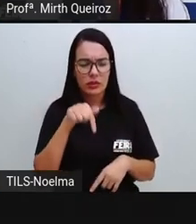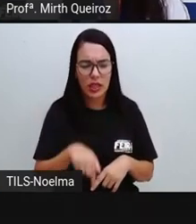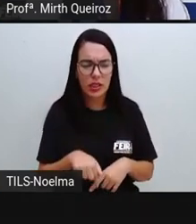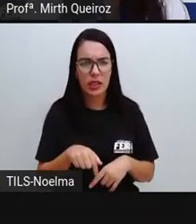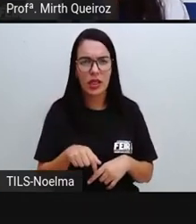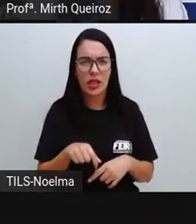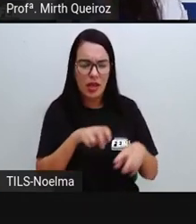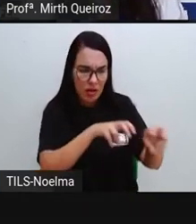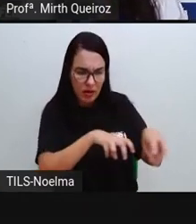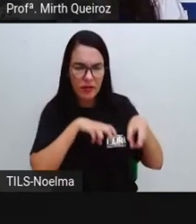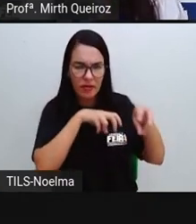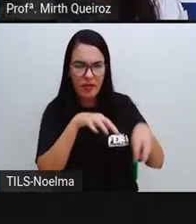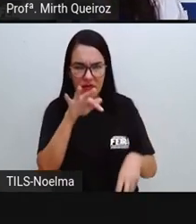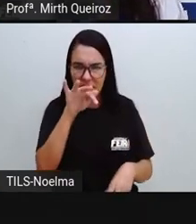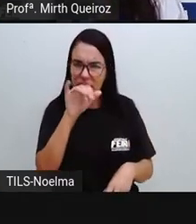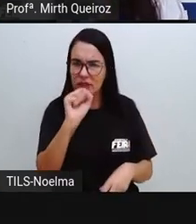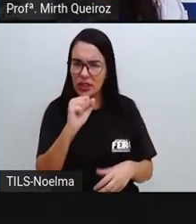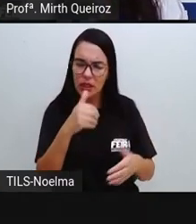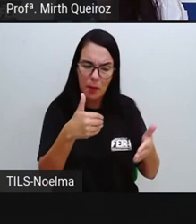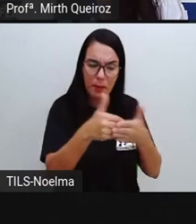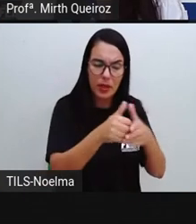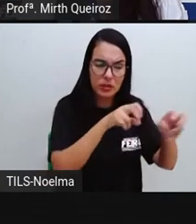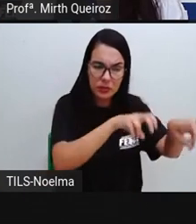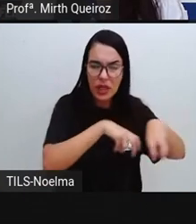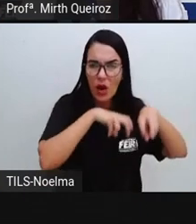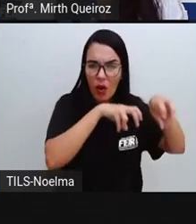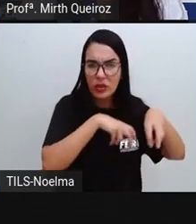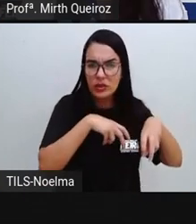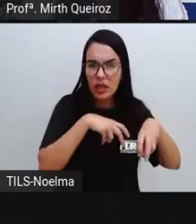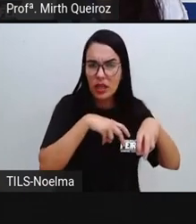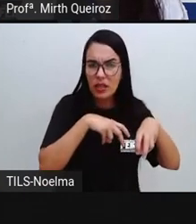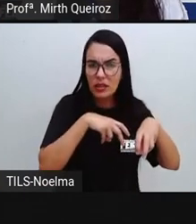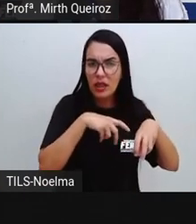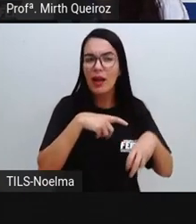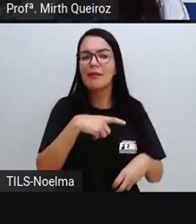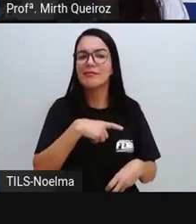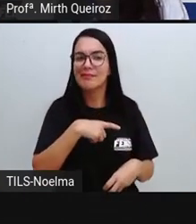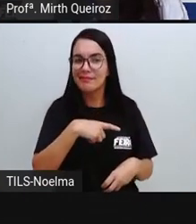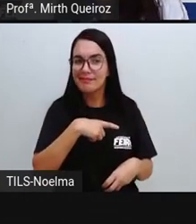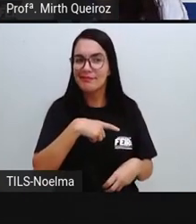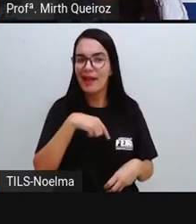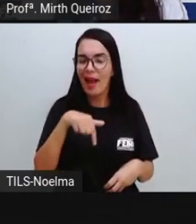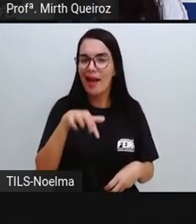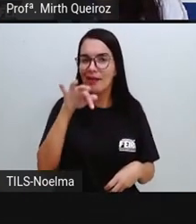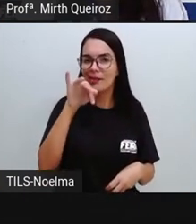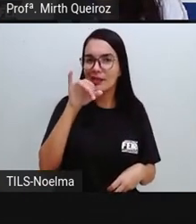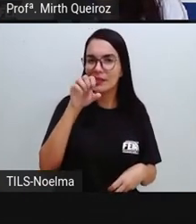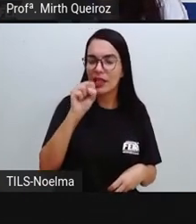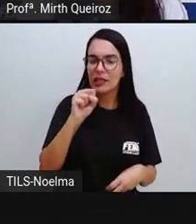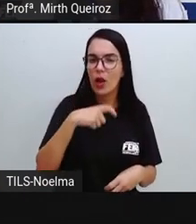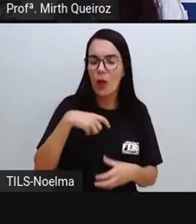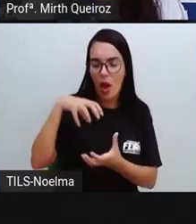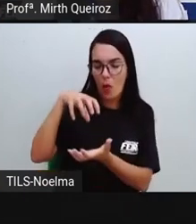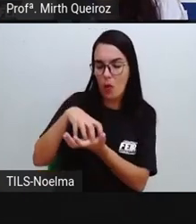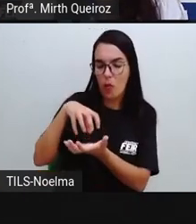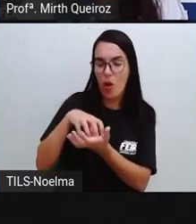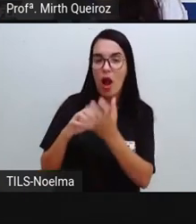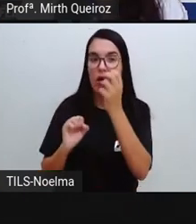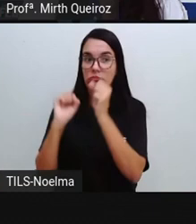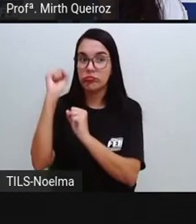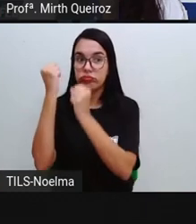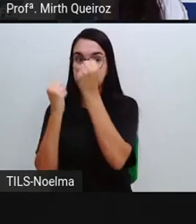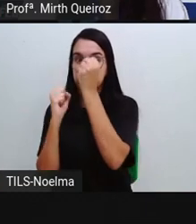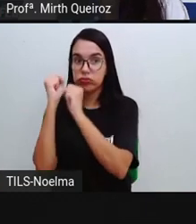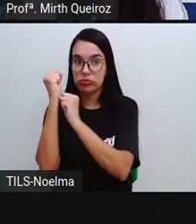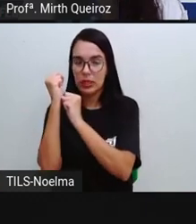em Feira de Santana ou nas proximidades aí de Feira de Santana, embora Feira de Santana ela seja mais um polo industrial, vamos